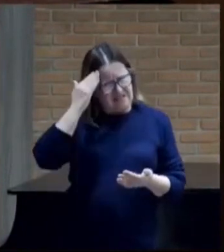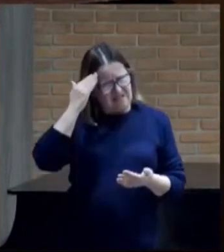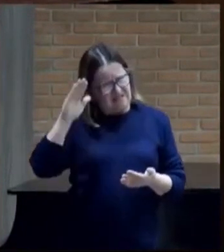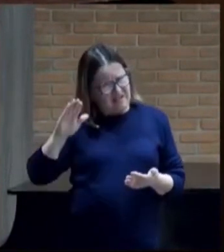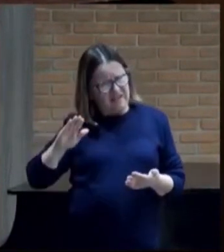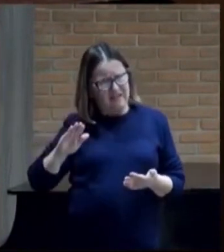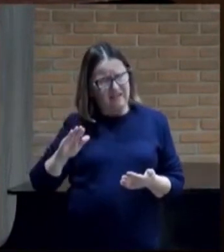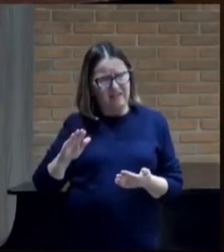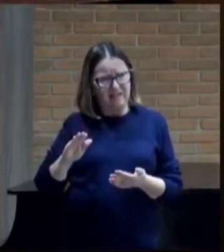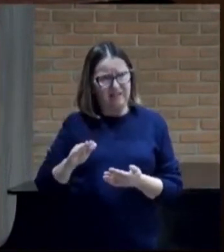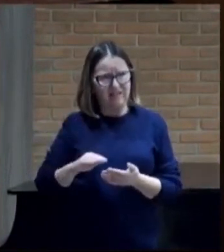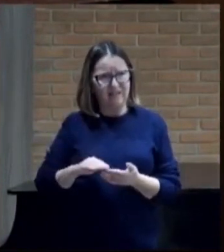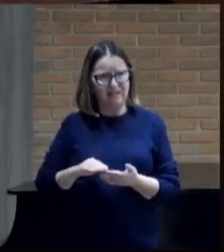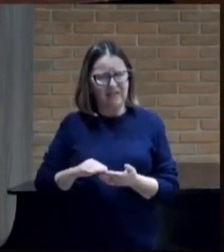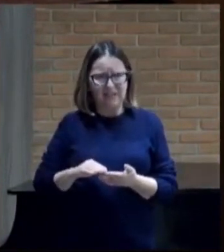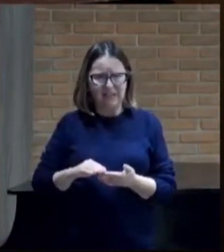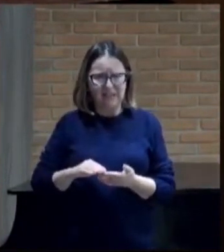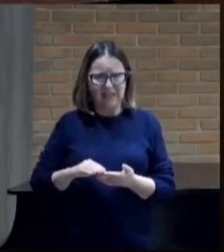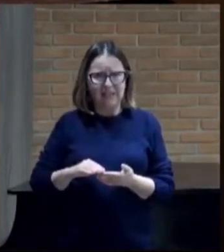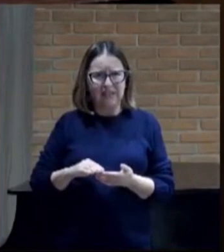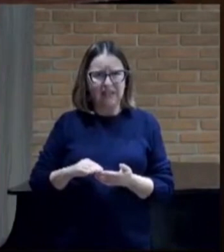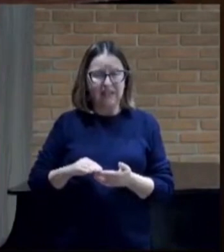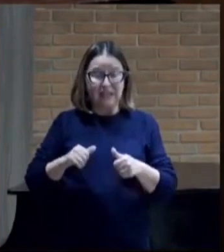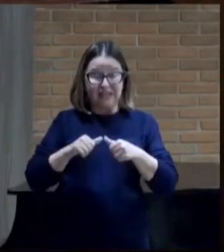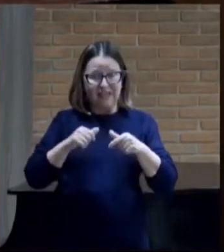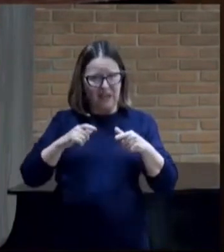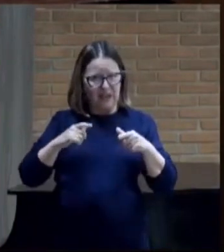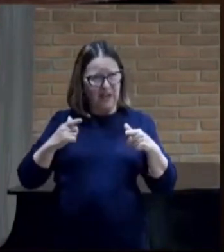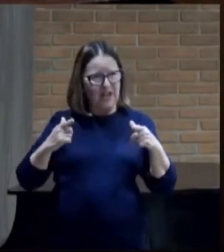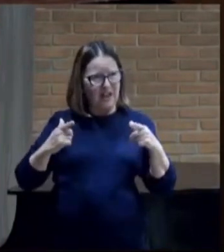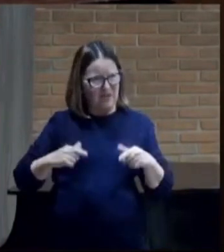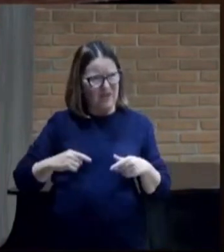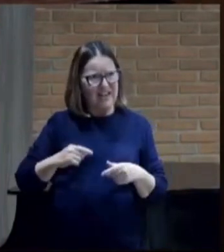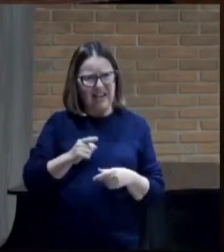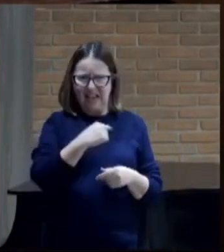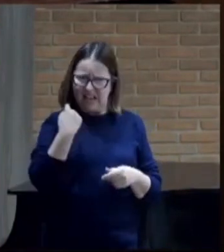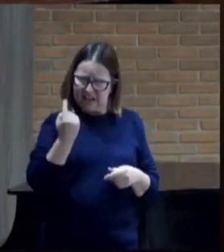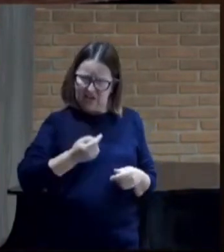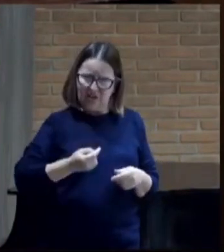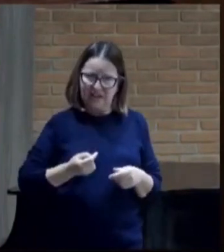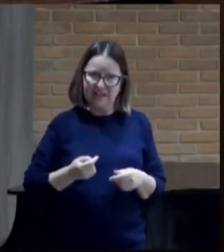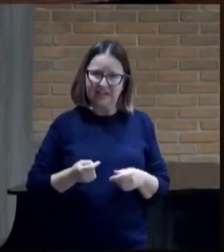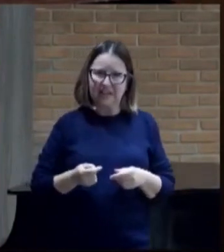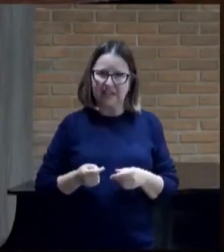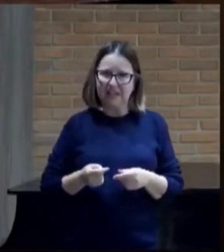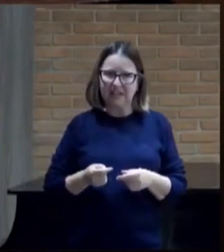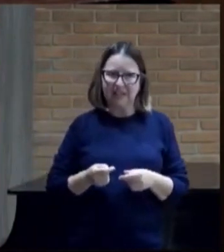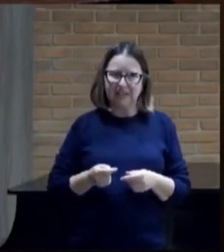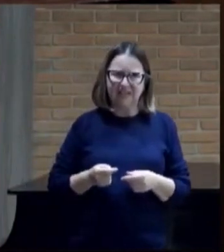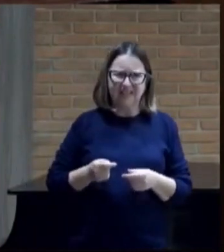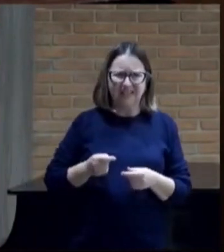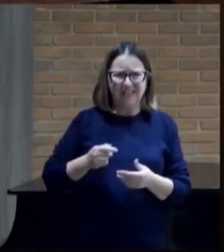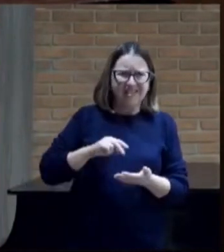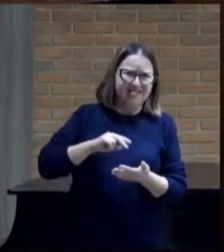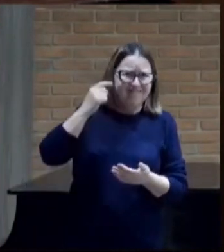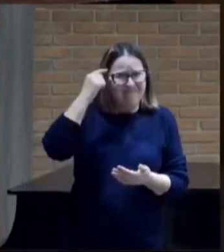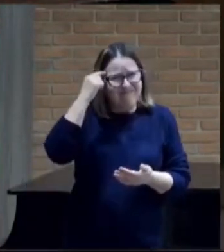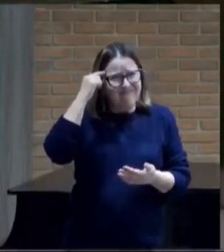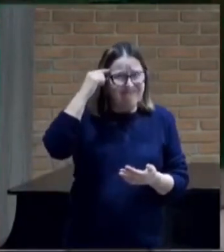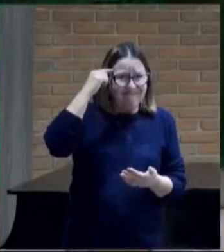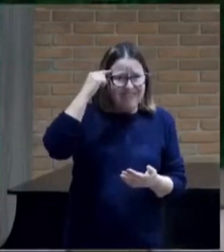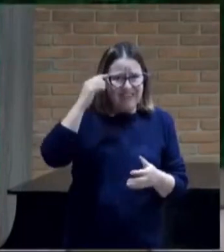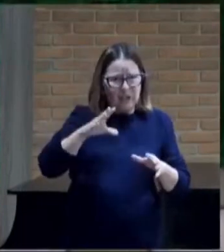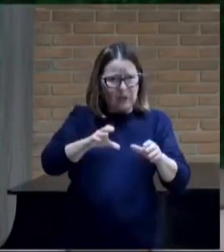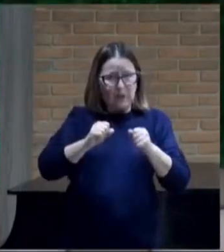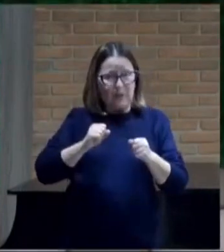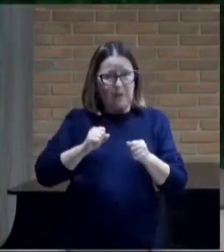Gileade é nossa, e nós hesitamos em tomá-la das mãos do rei da Síria? Então ele está dizendo,